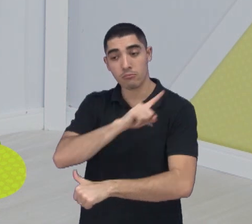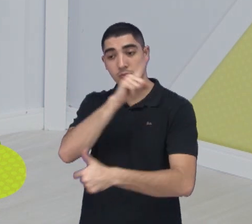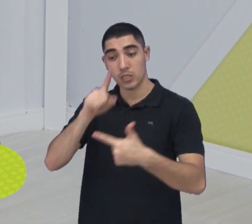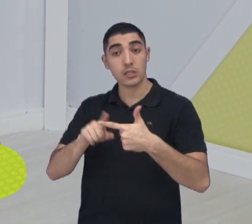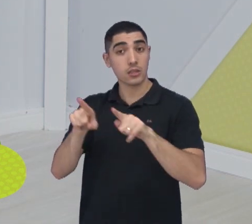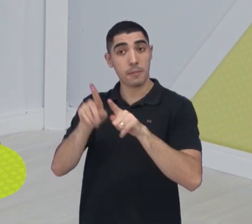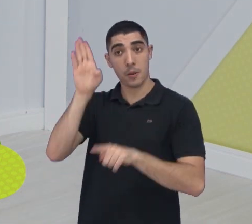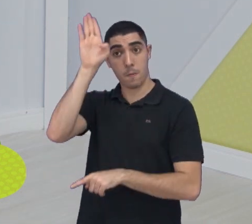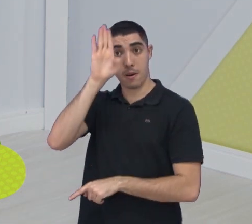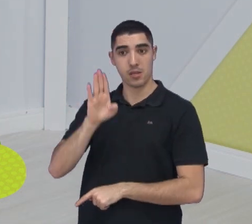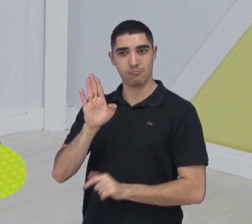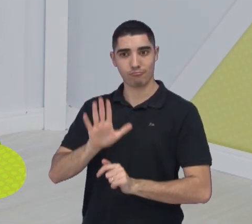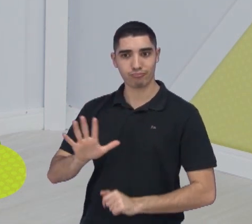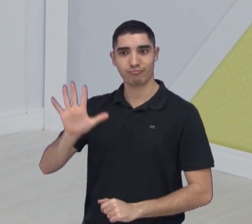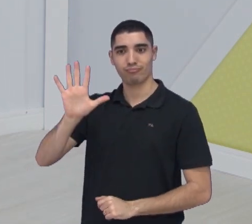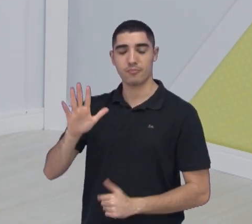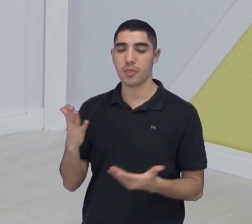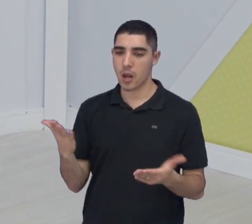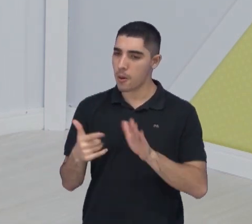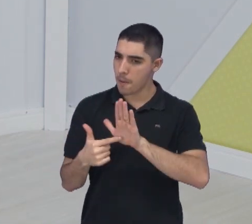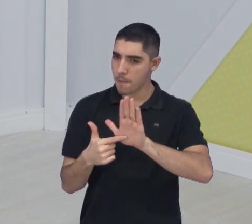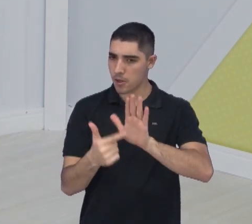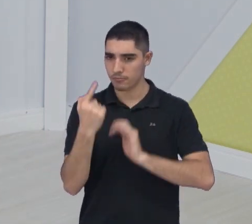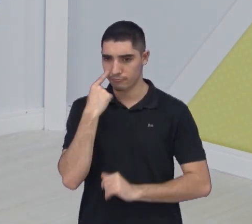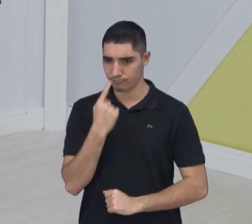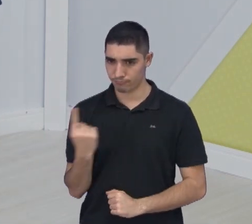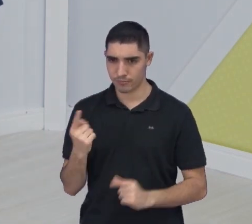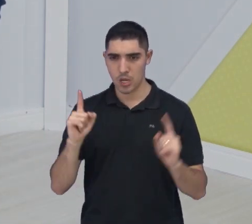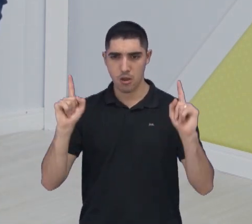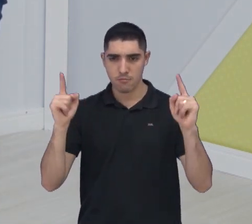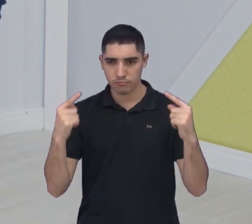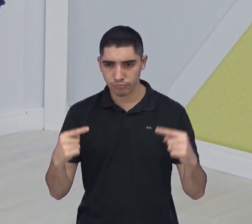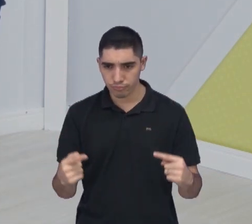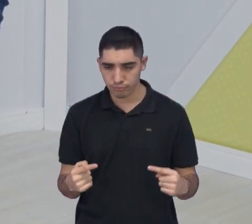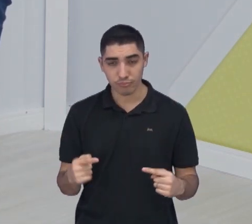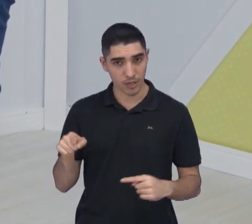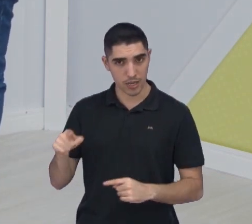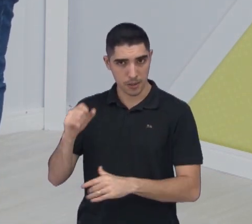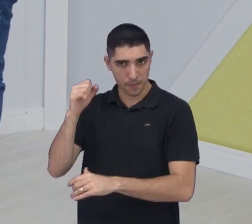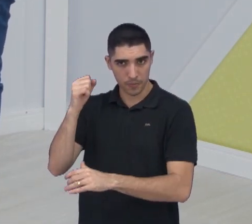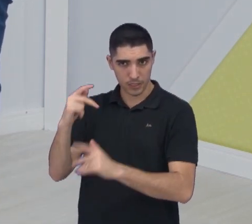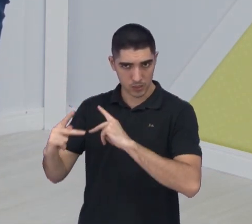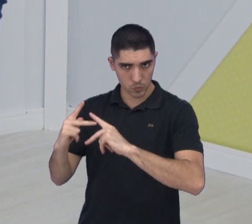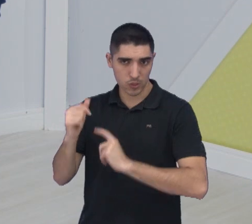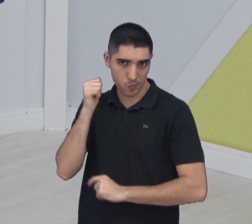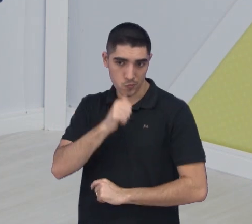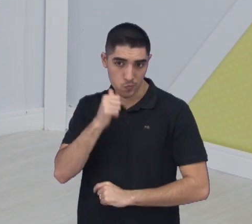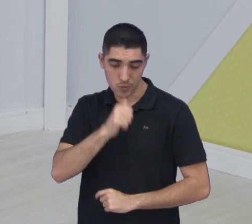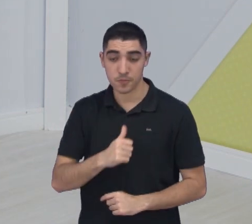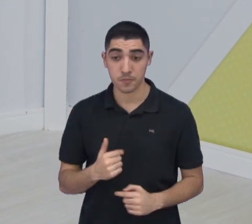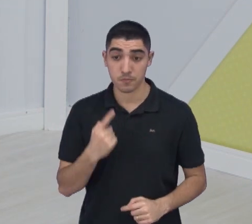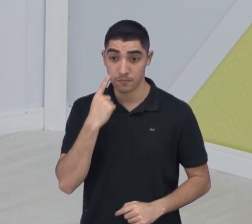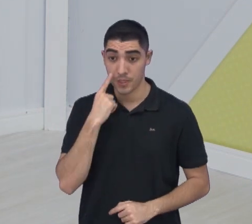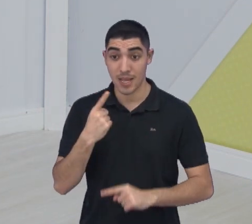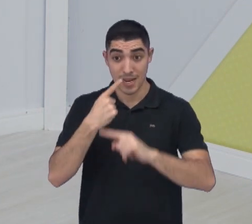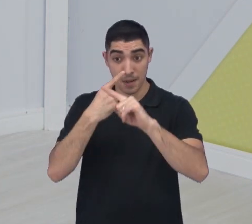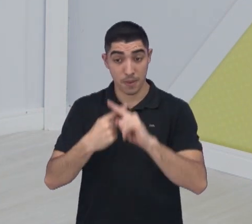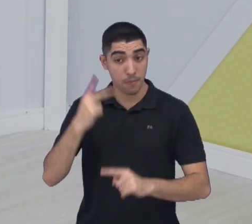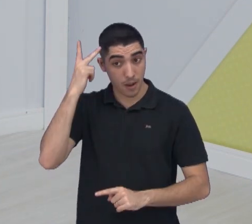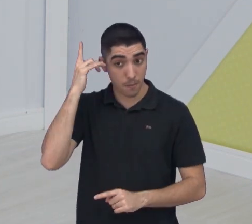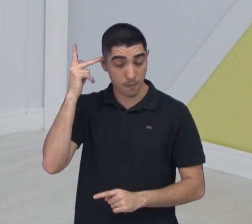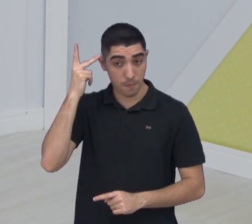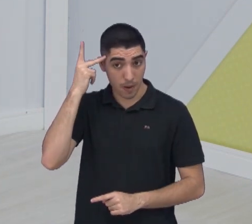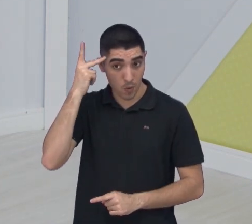São José Basquetebol. Matheus, coloca pra gente aqui, por gentileza, o caminho do São José Basquetebol Feminino dentro deste Campeonato Paulista, começando amanhã,